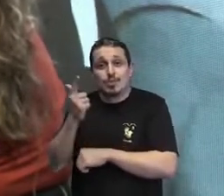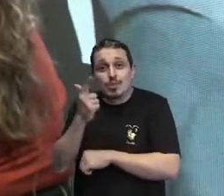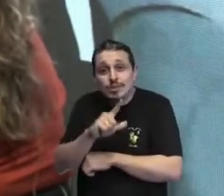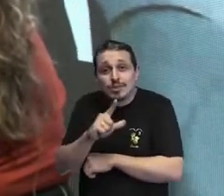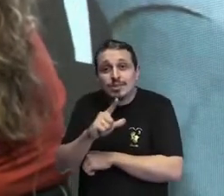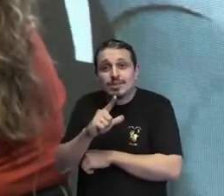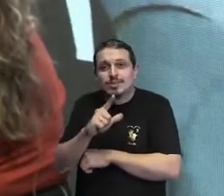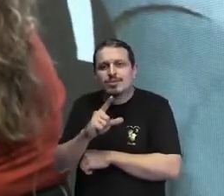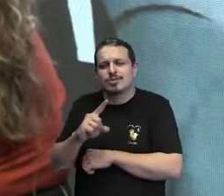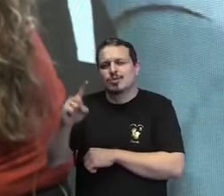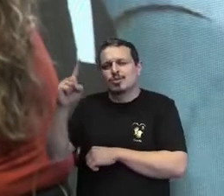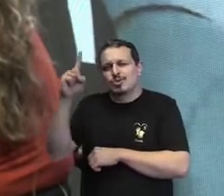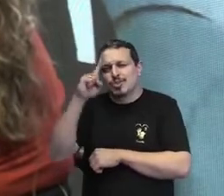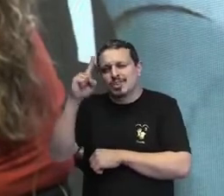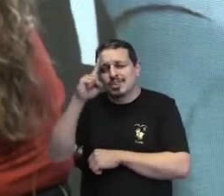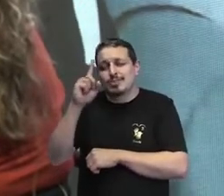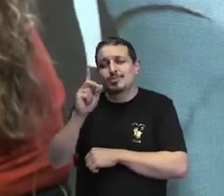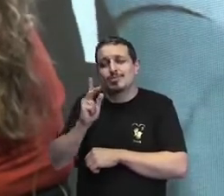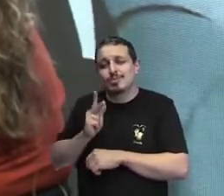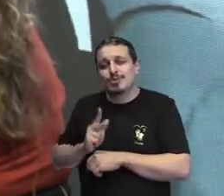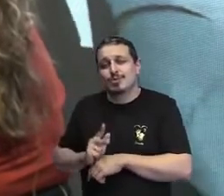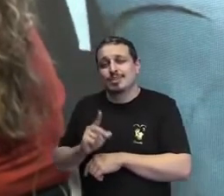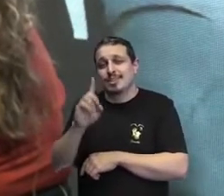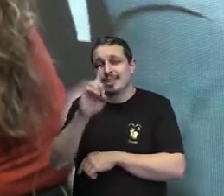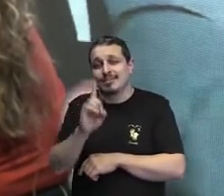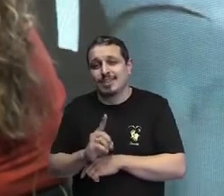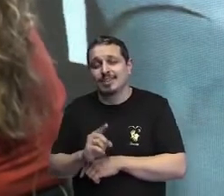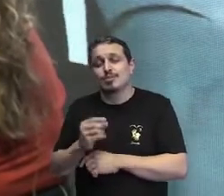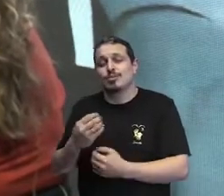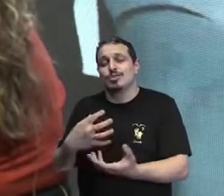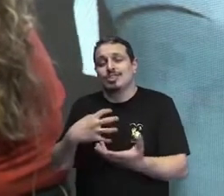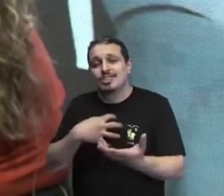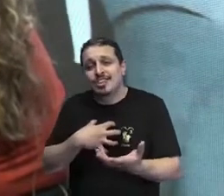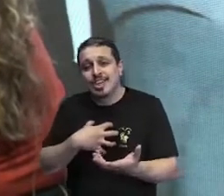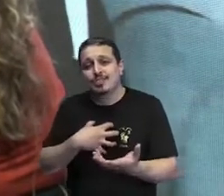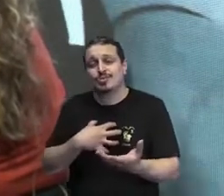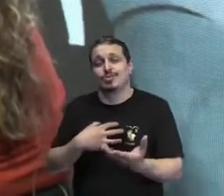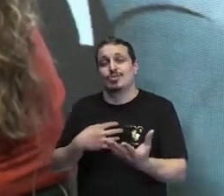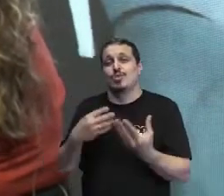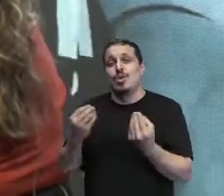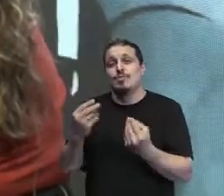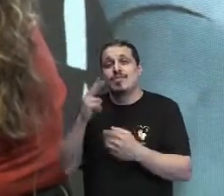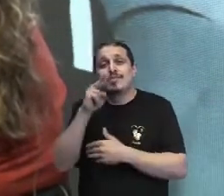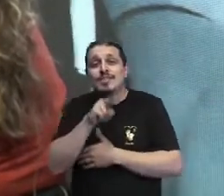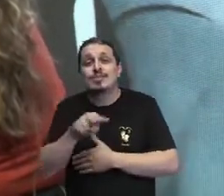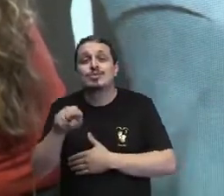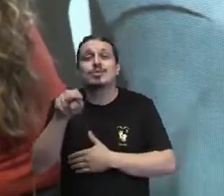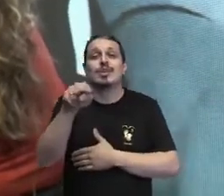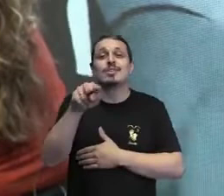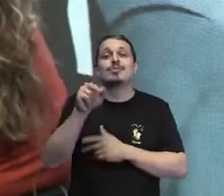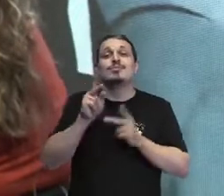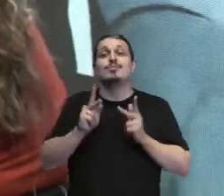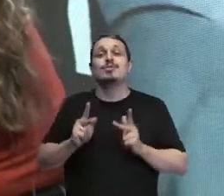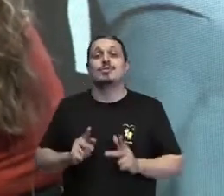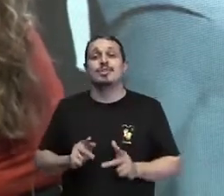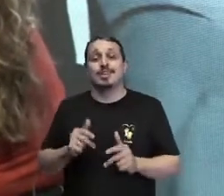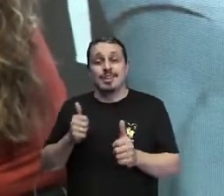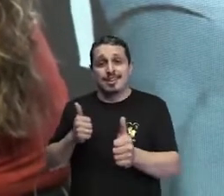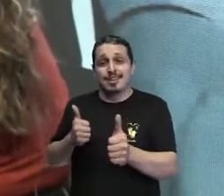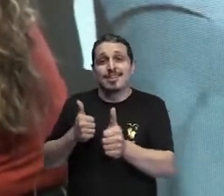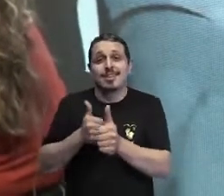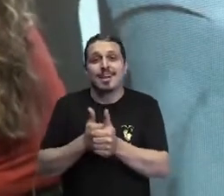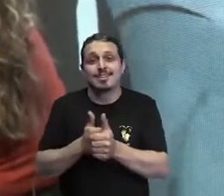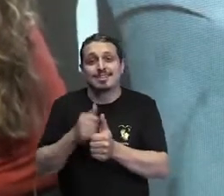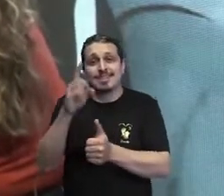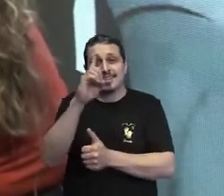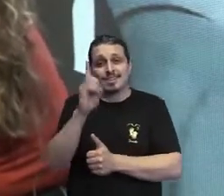alguém, a forma como ele olha os outros ao redor e as pessoas com deficiência, até